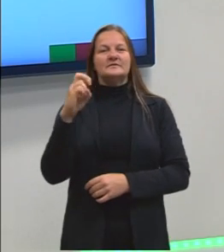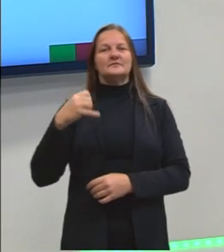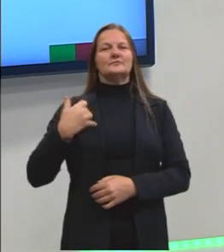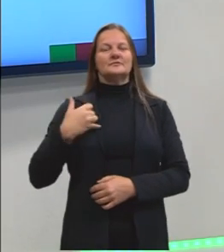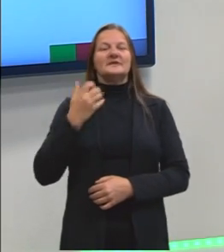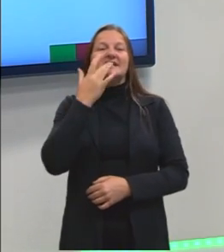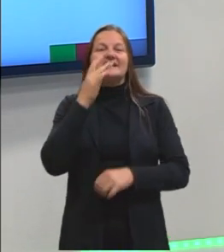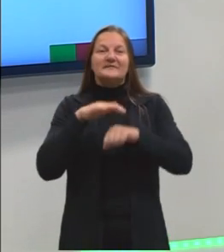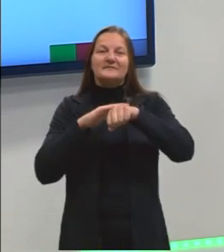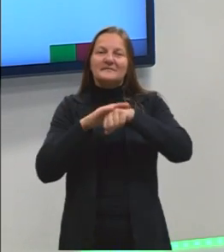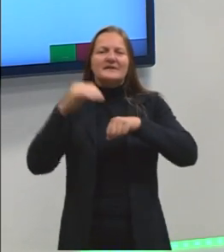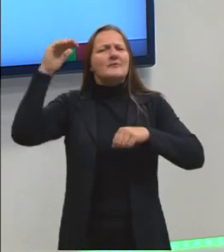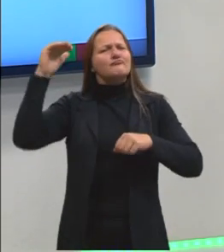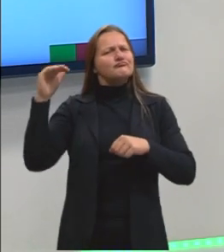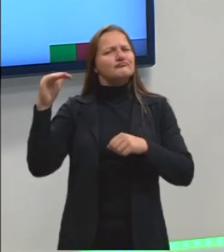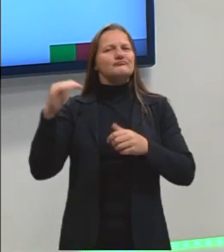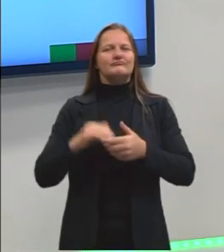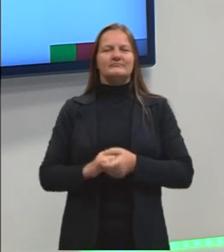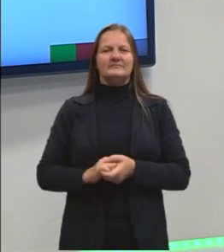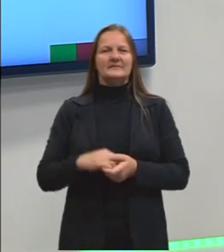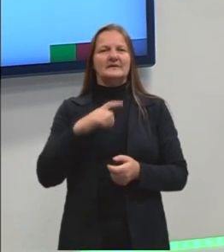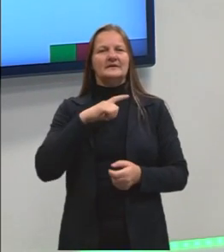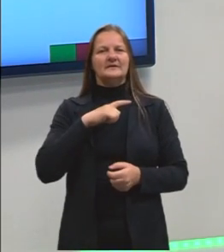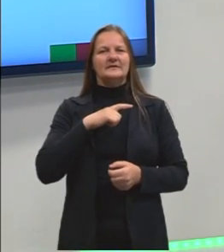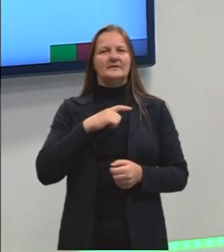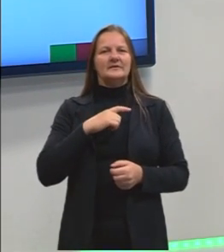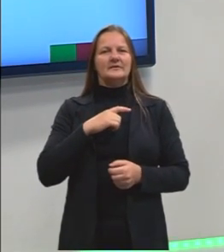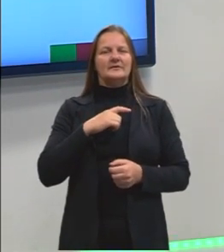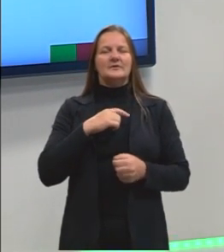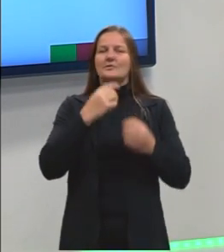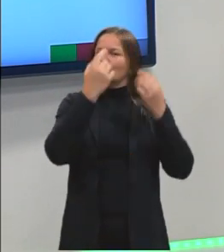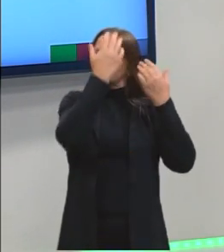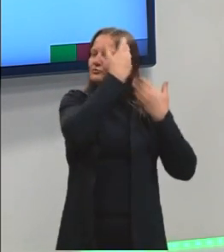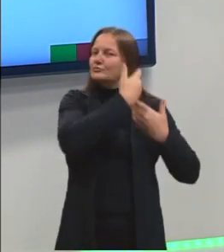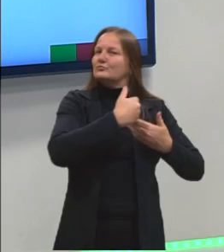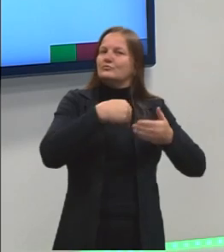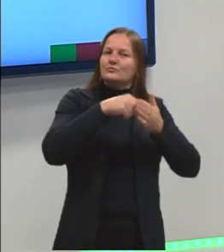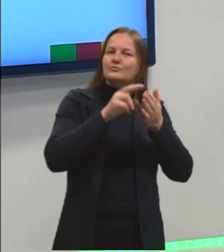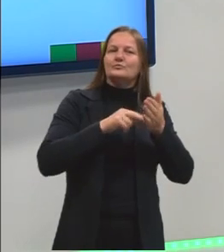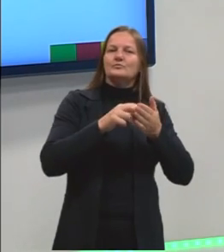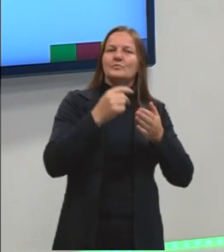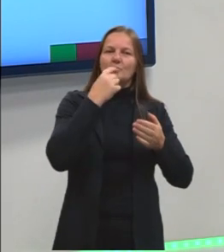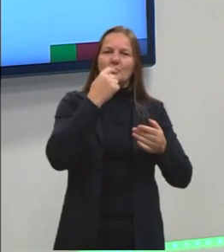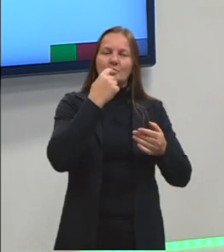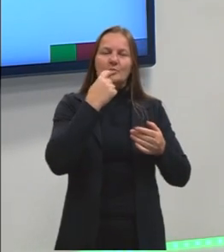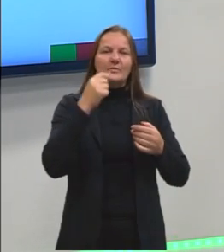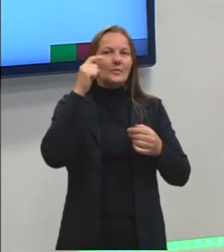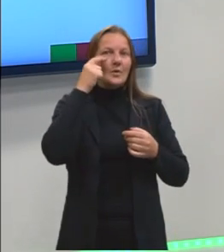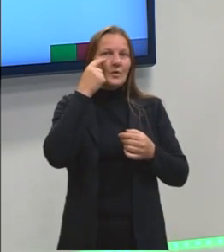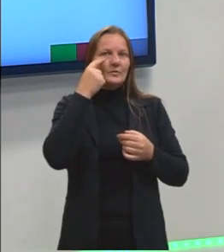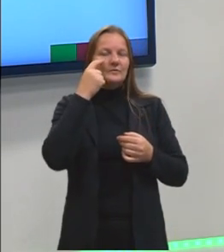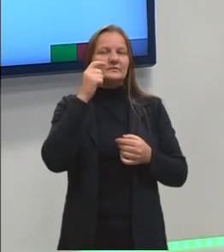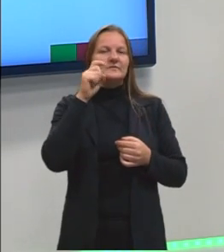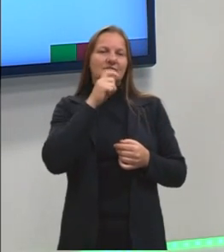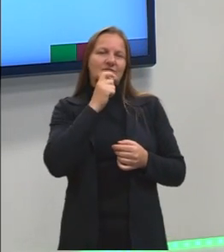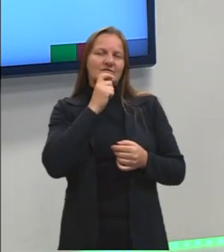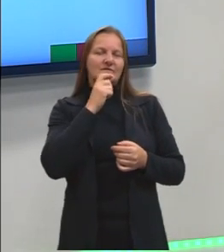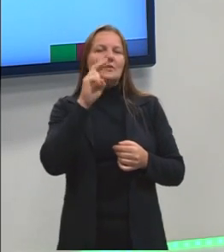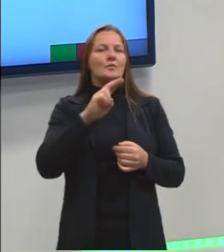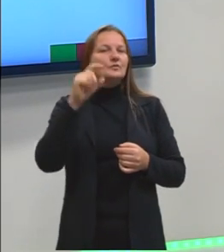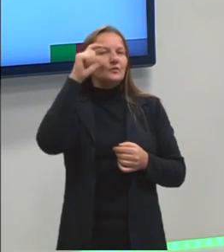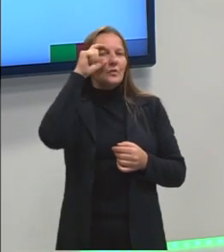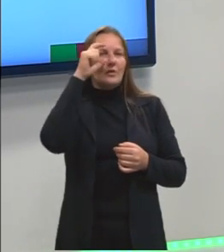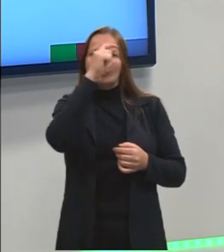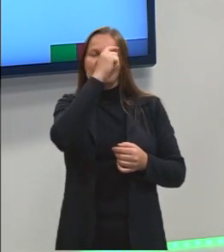sou branca, de baixa estatura, tenho os cabelos tingidos num tom avermelhado, olho os verdes, uso óculos, estou